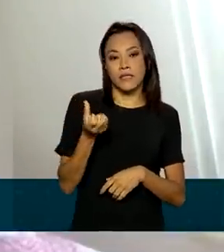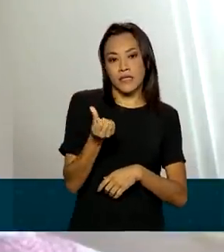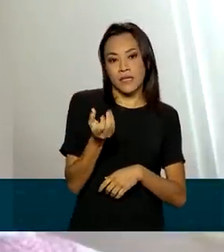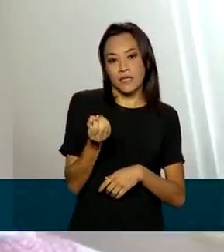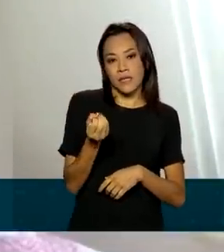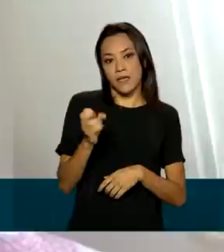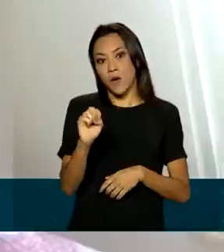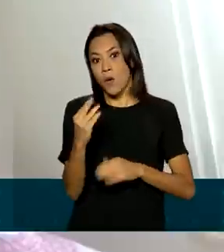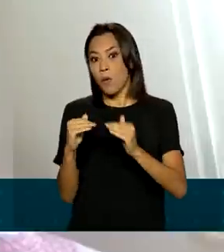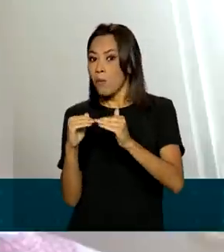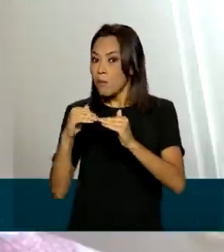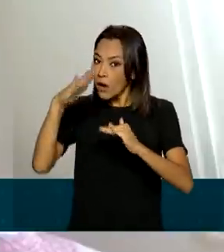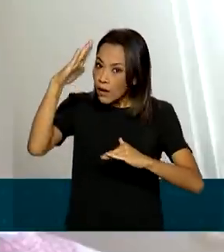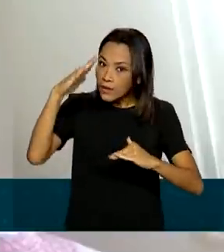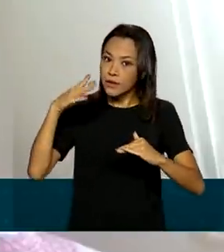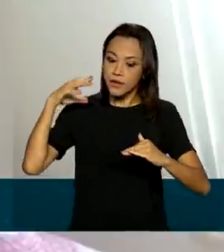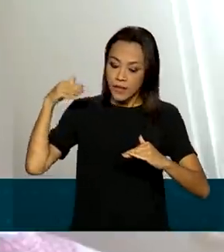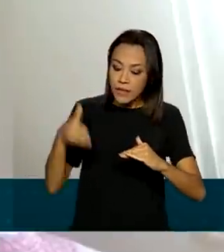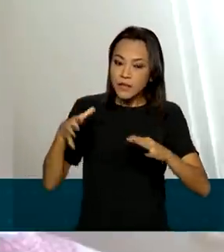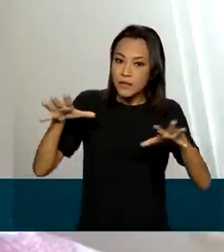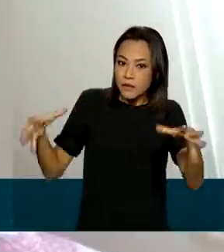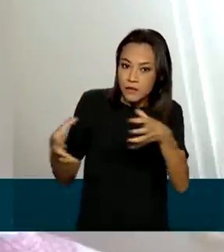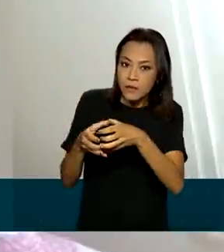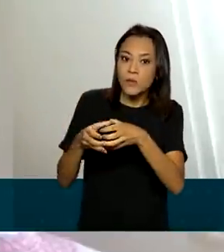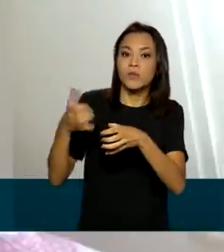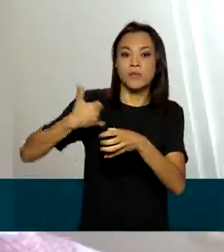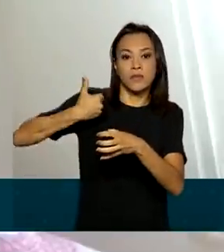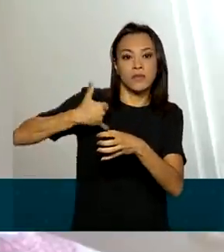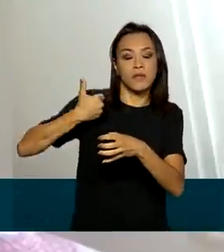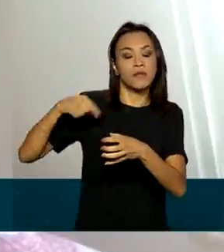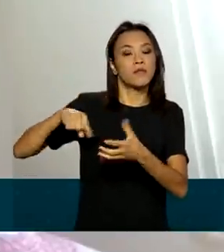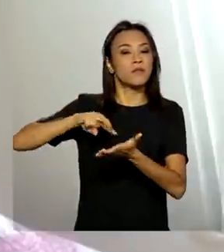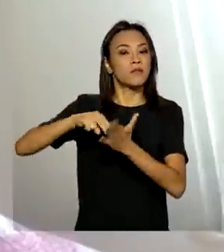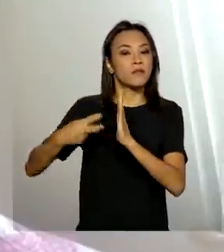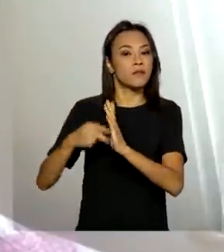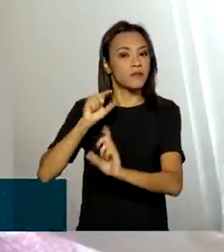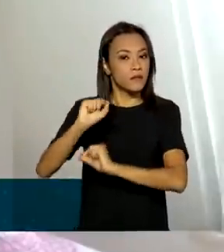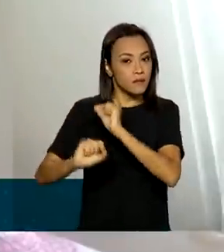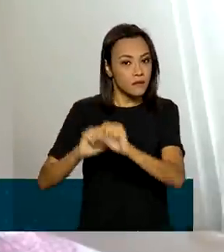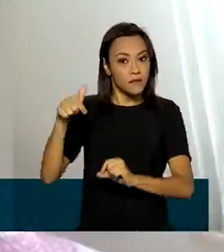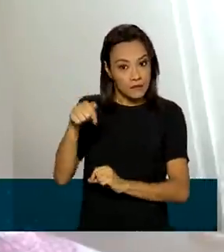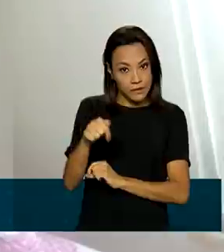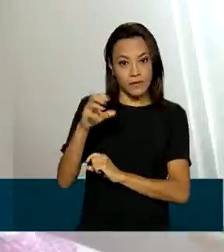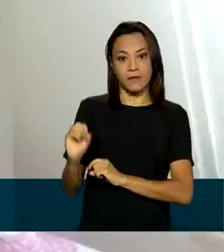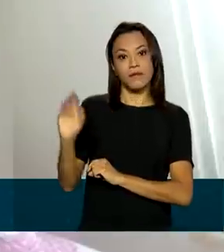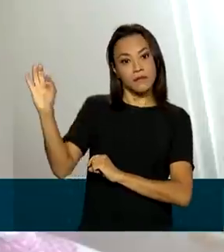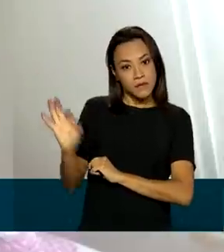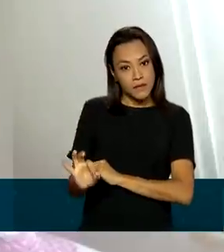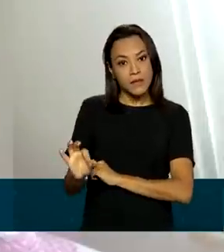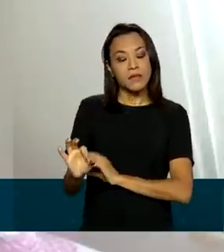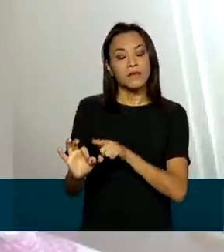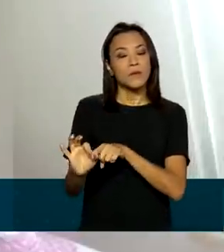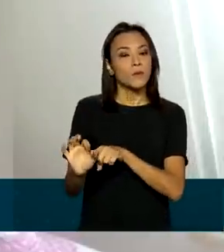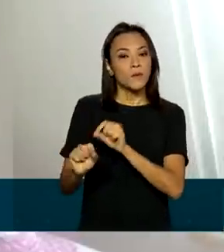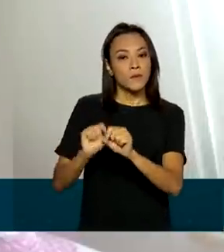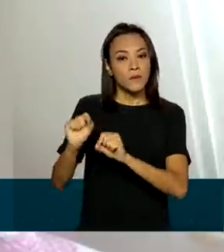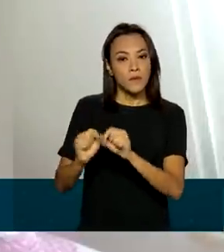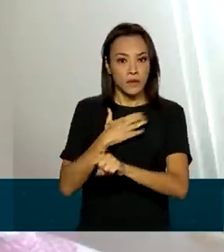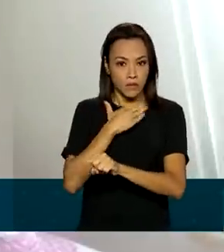ou mais. Esse grupo etário representa mais de 70% dos óbitos